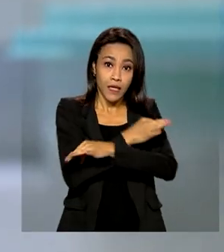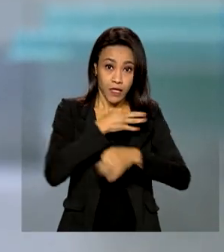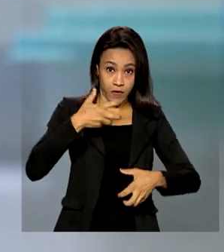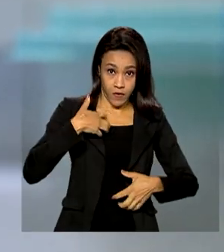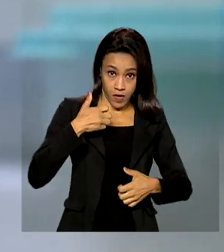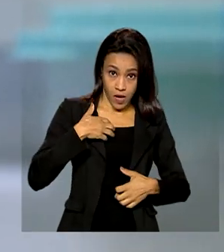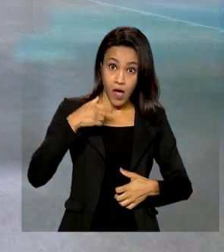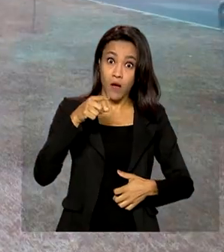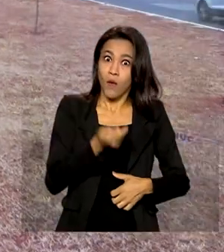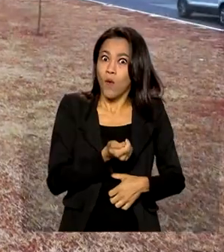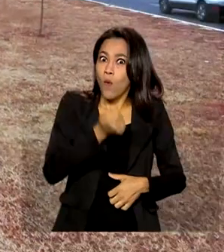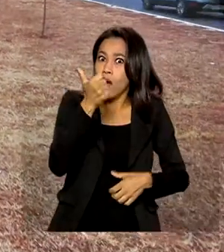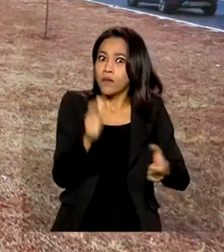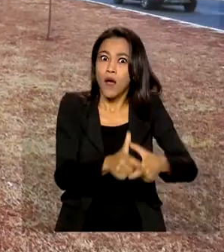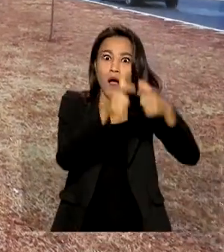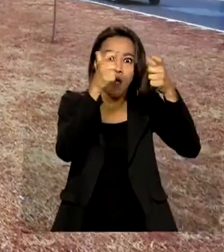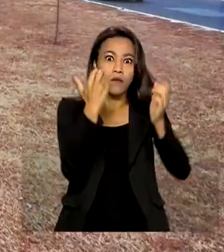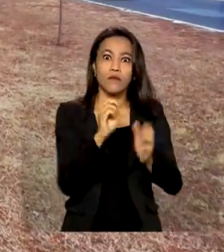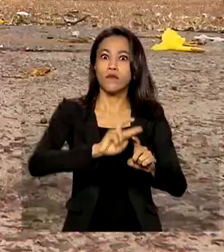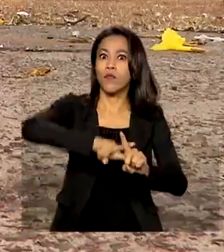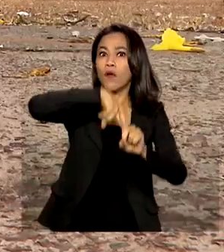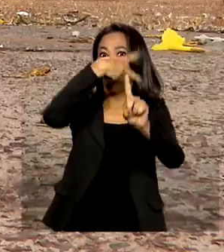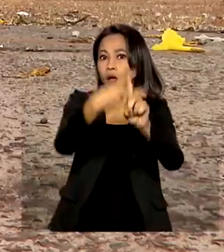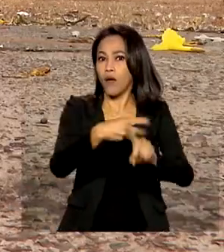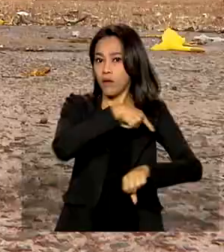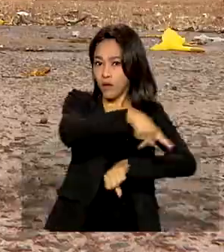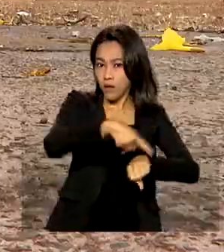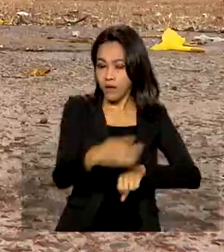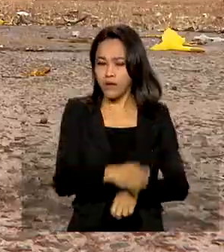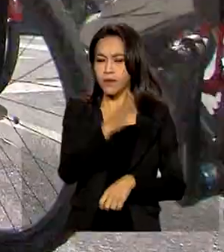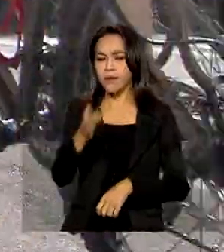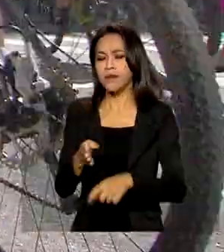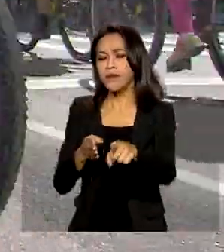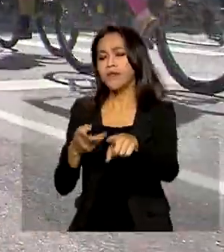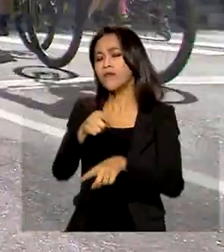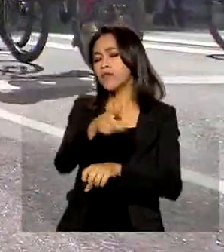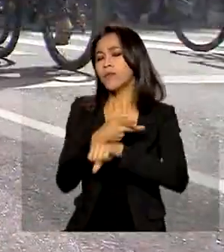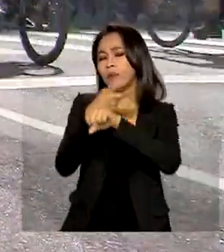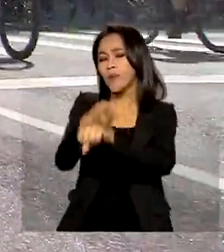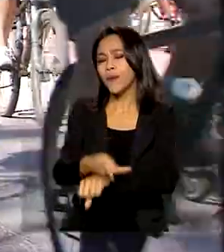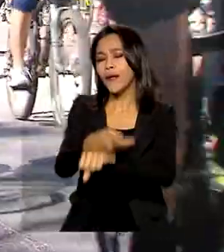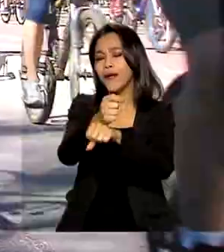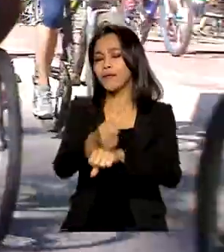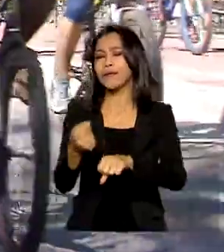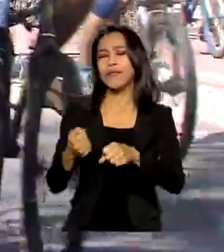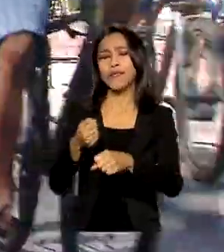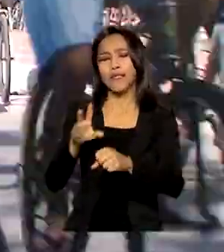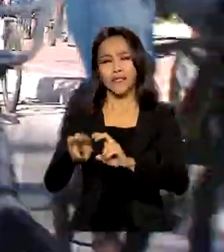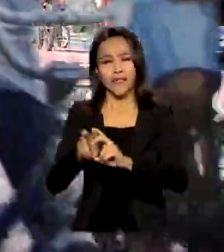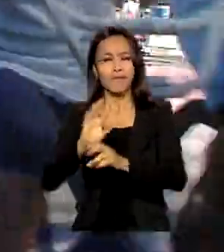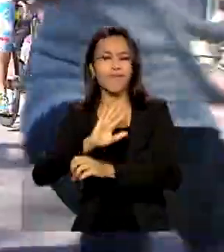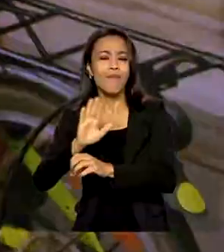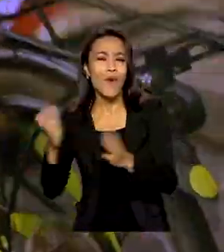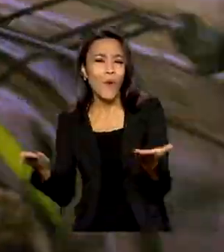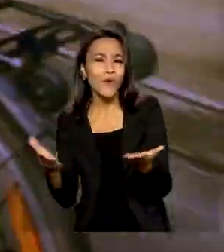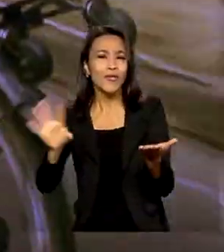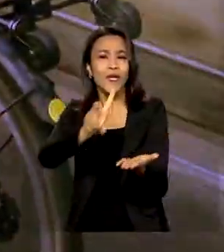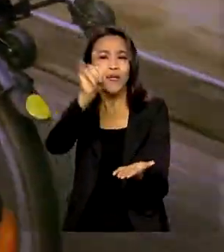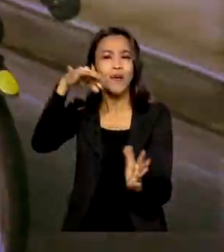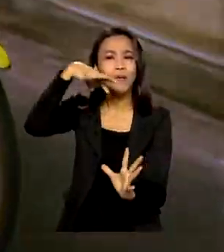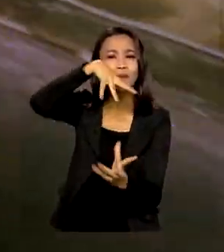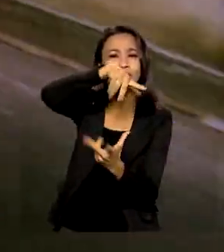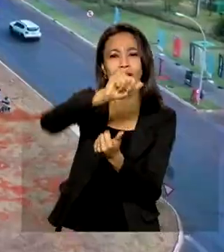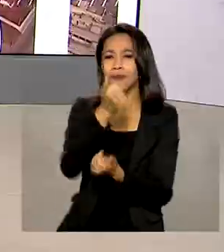país. E que tal buscar uma alternativa mais sustentável para ir ao trabalho? Hoje é o dia mundial